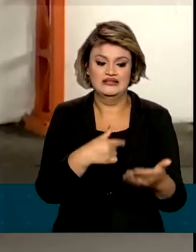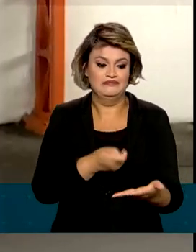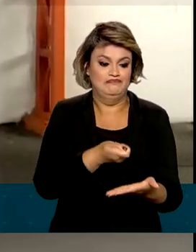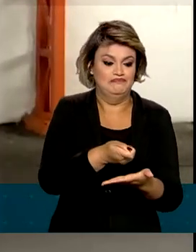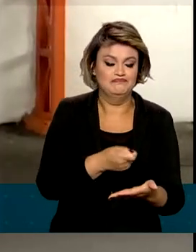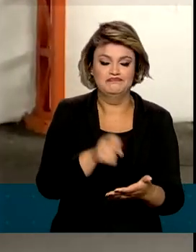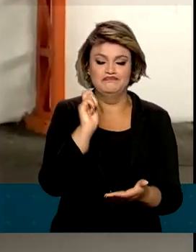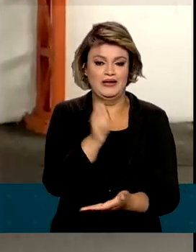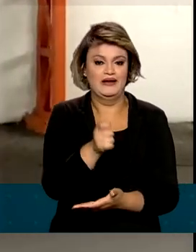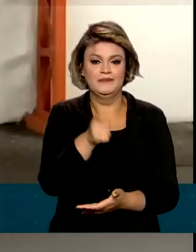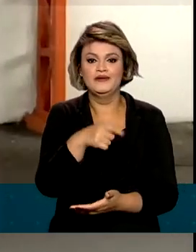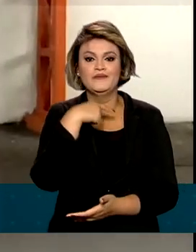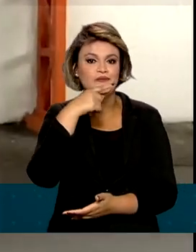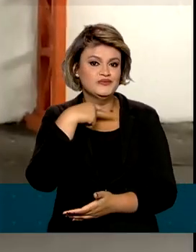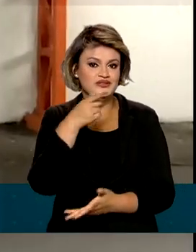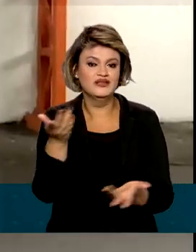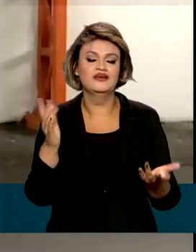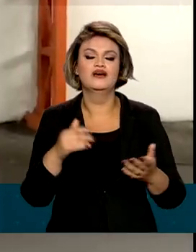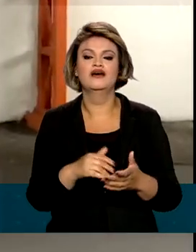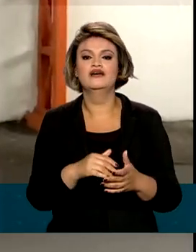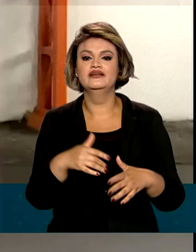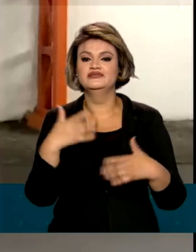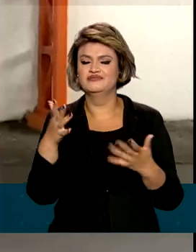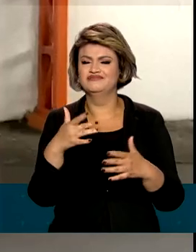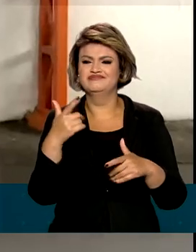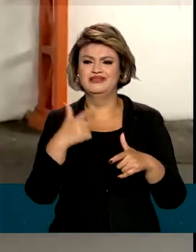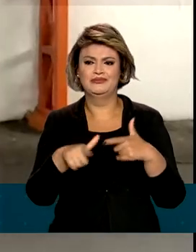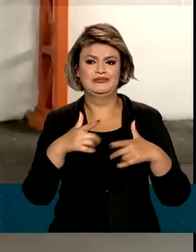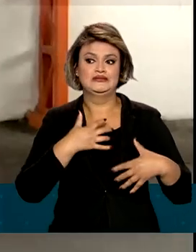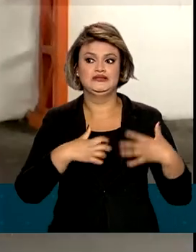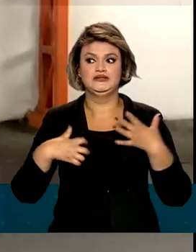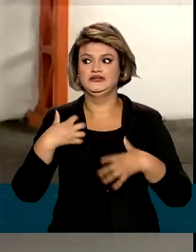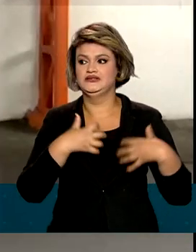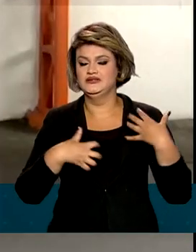não conseguia ser processado no tempo certo. A